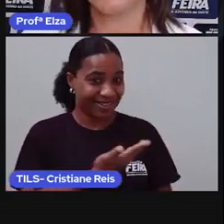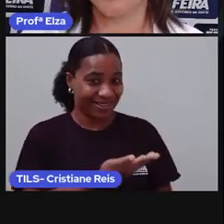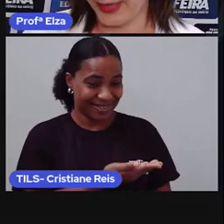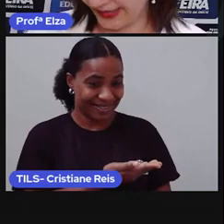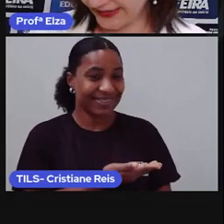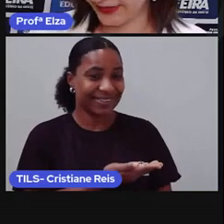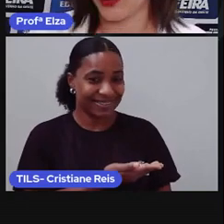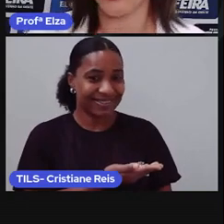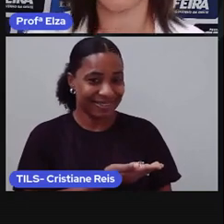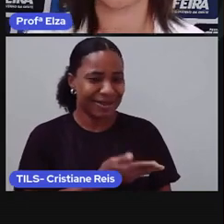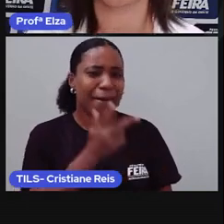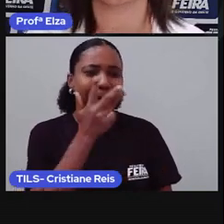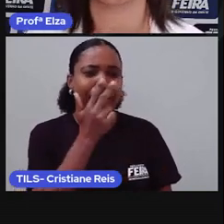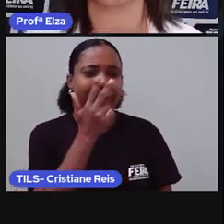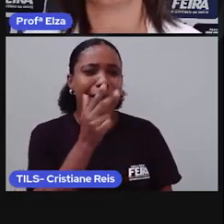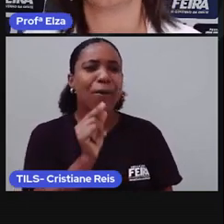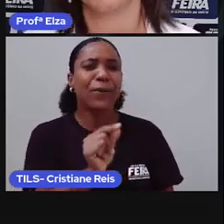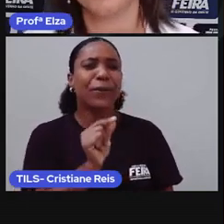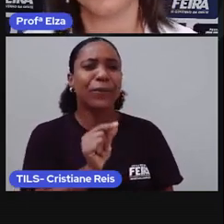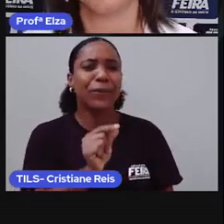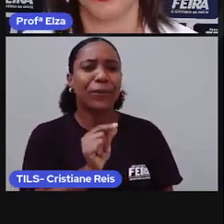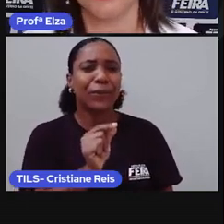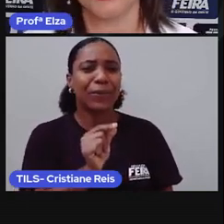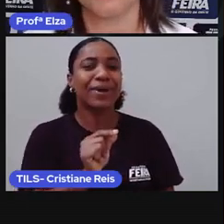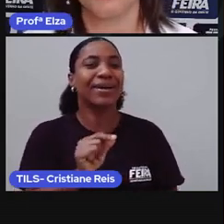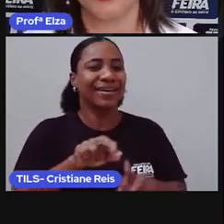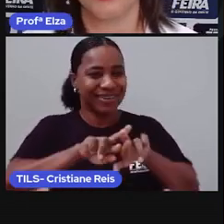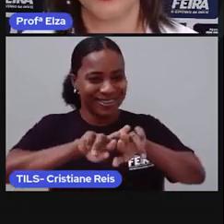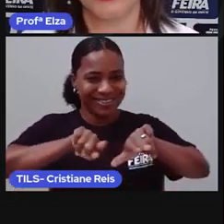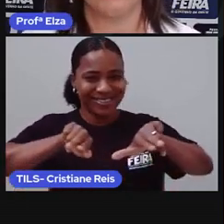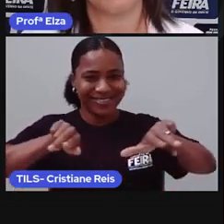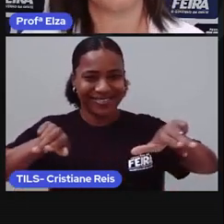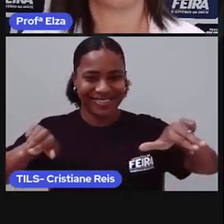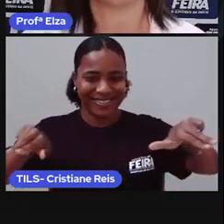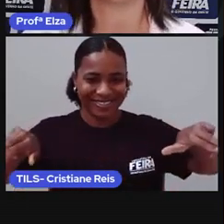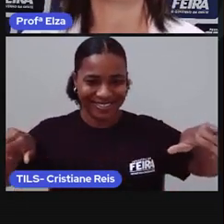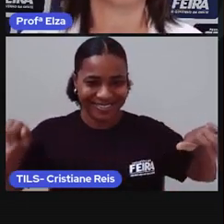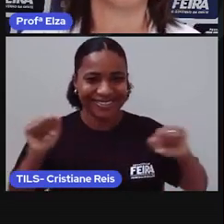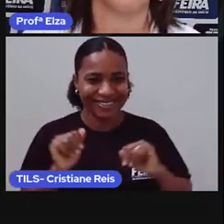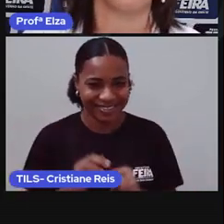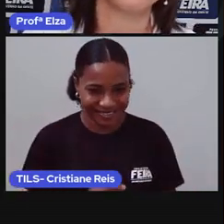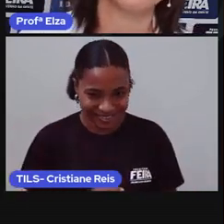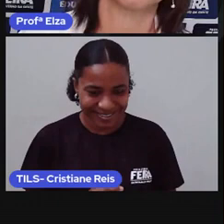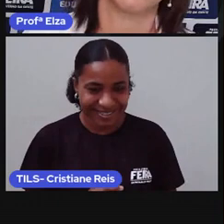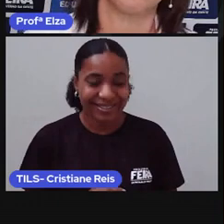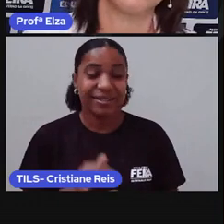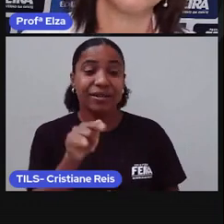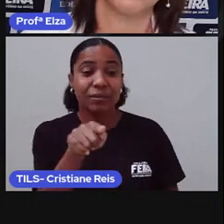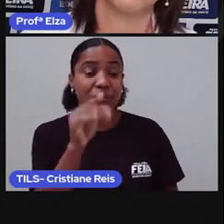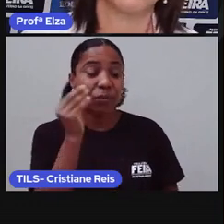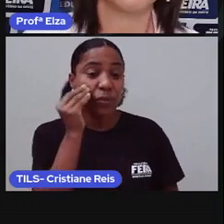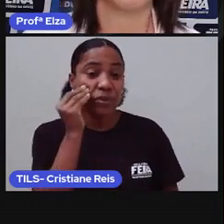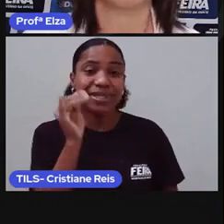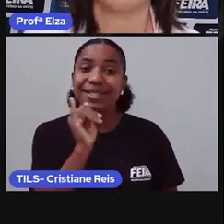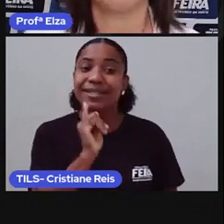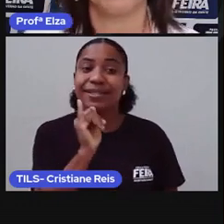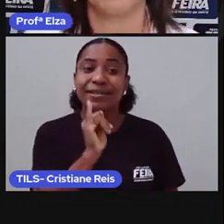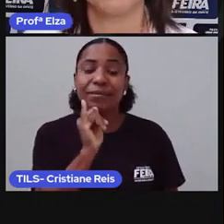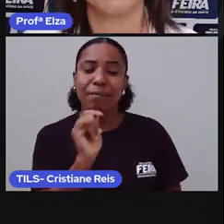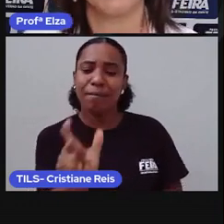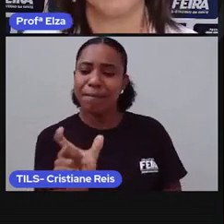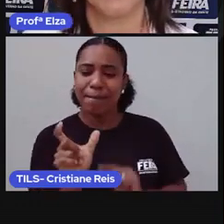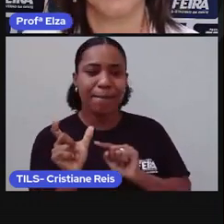se parece com diversidade. Então, aqui estão alguns exemplos dessas